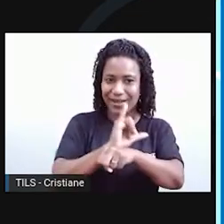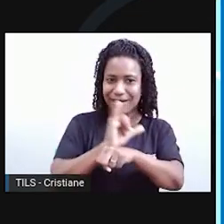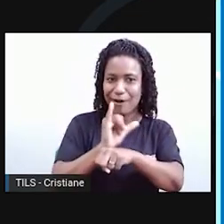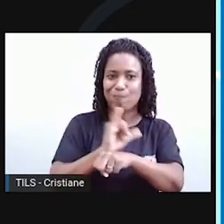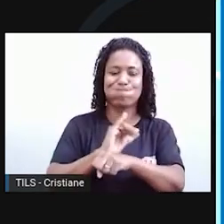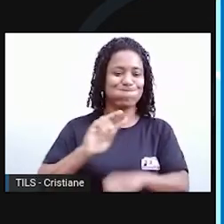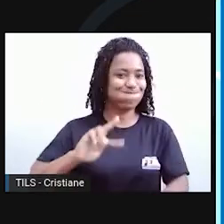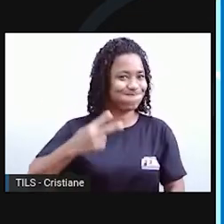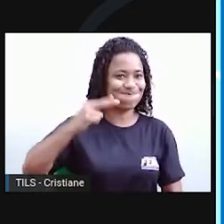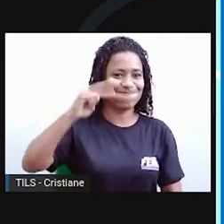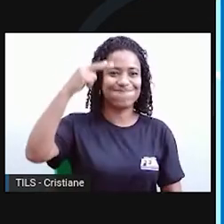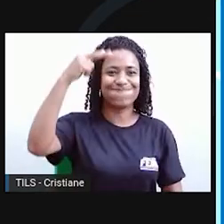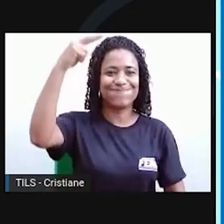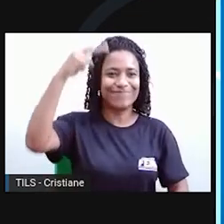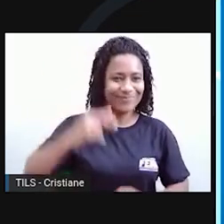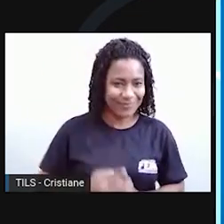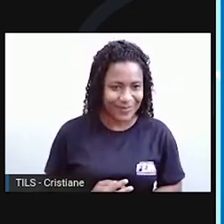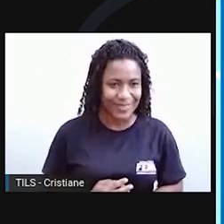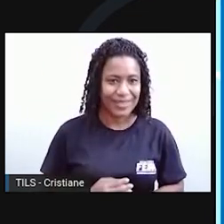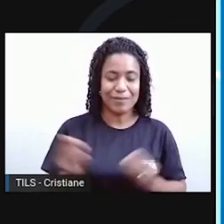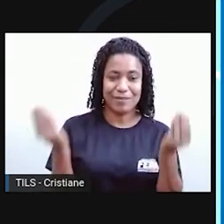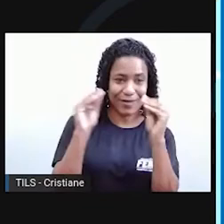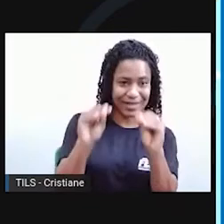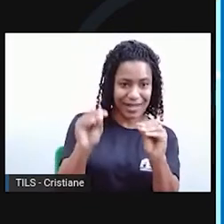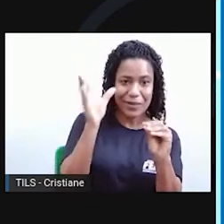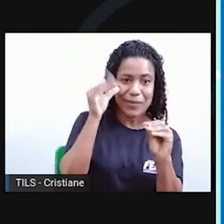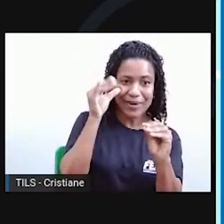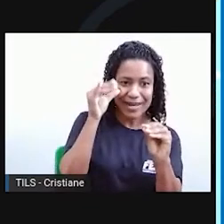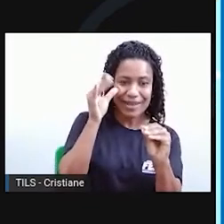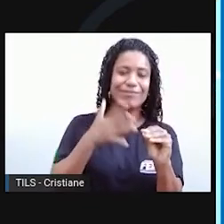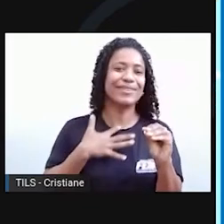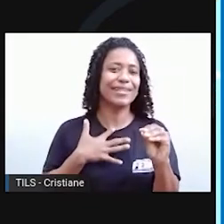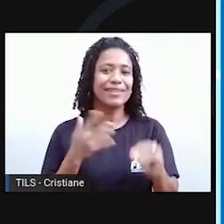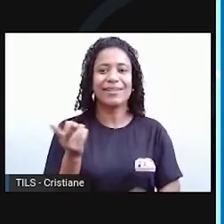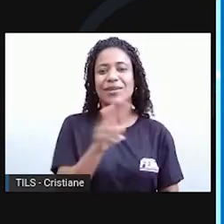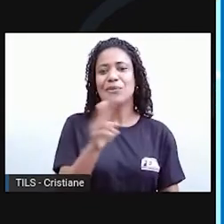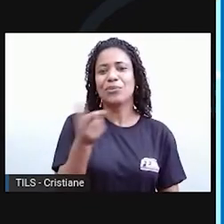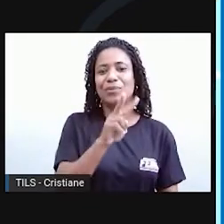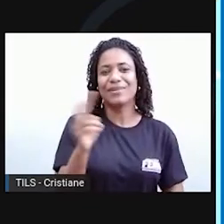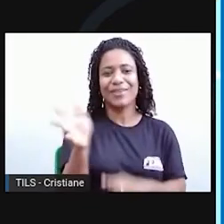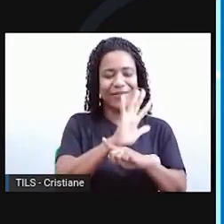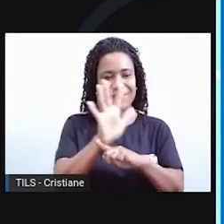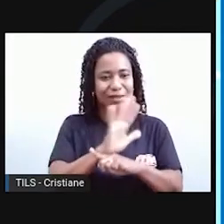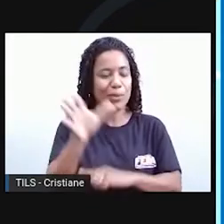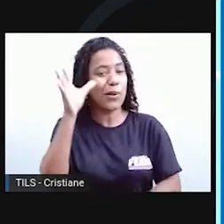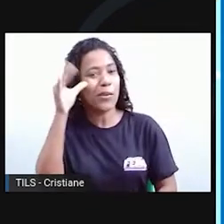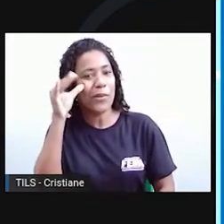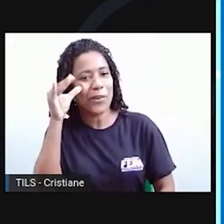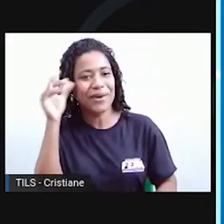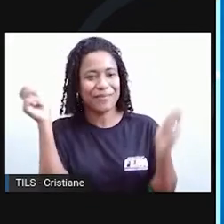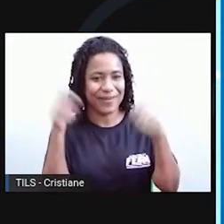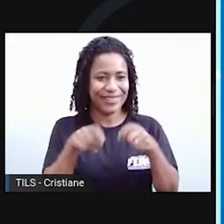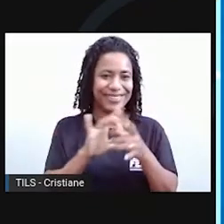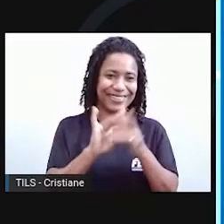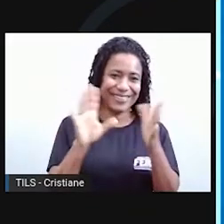o que vocês querem ver por aqui. Agora escolha entre um desses dois vídeos para assistir com a gente.